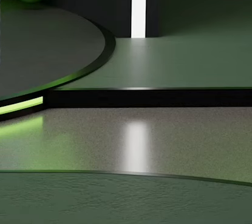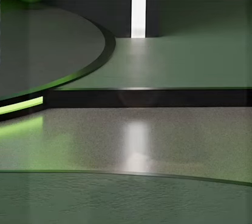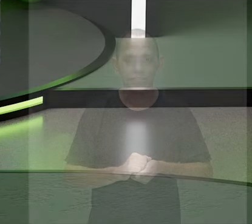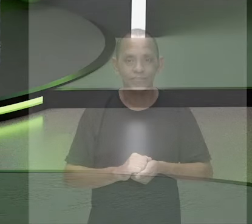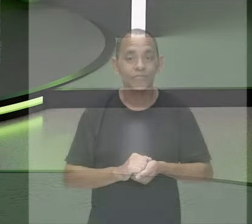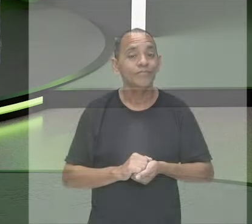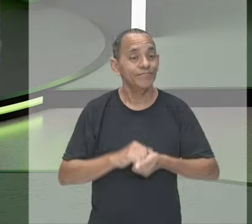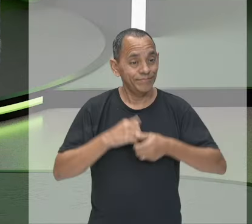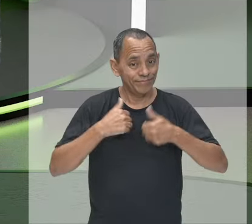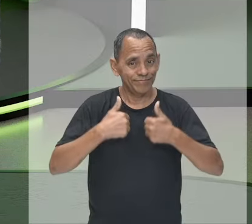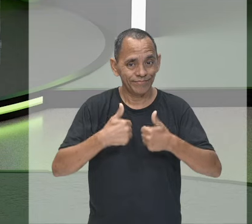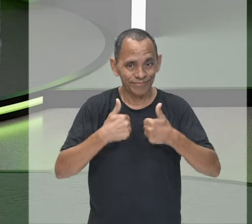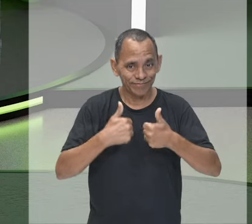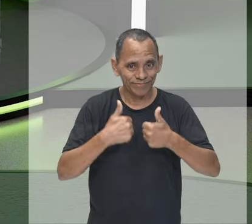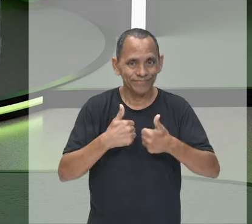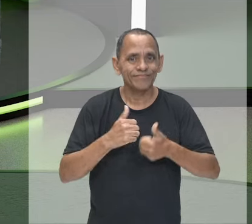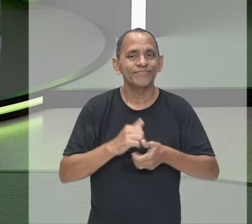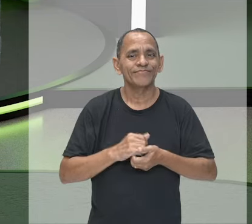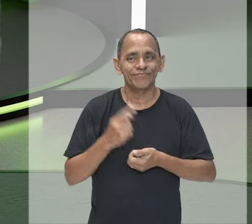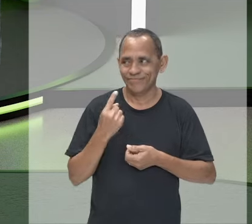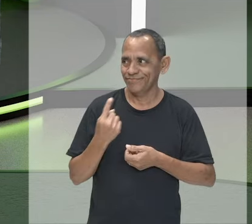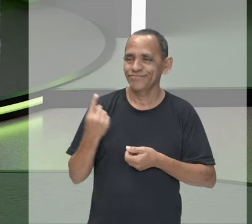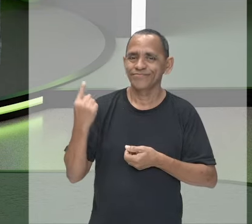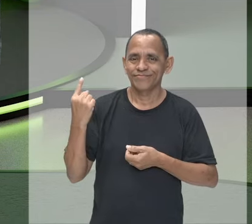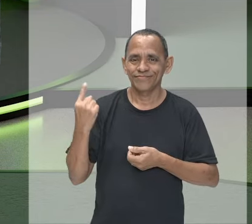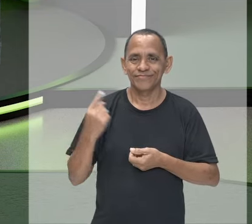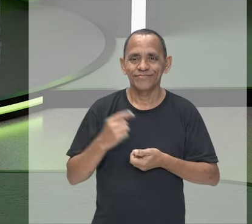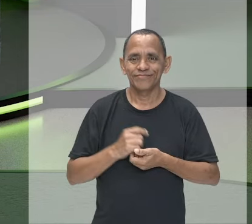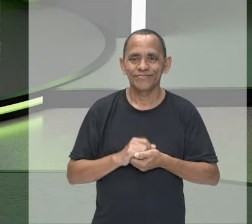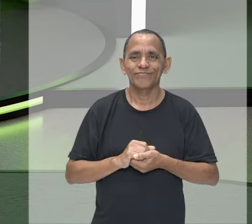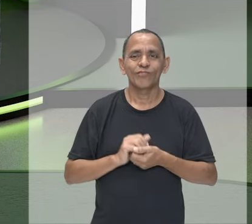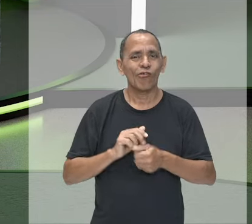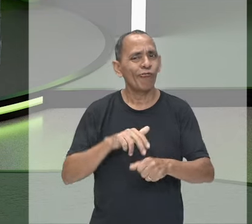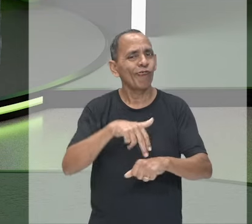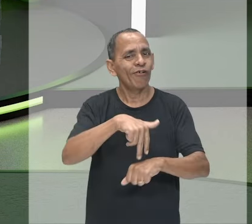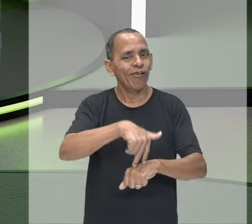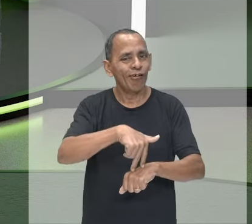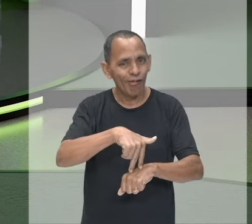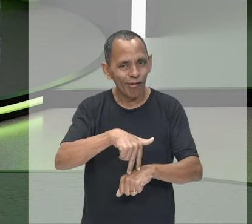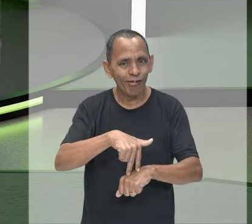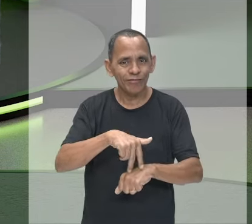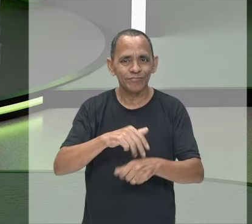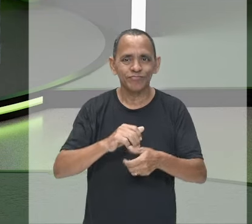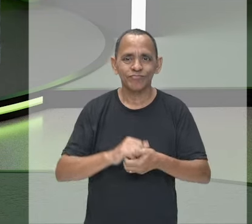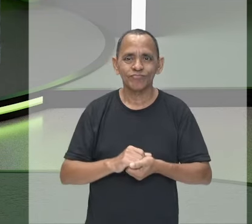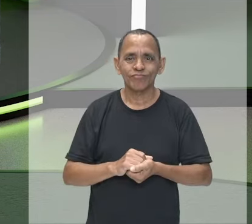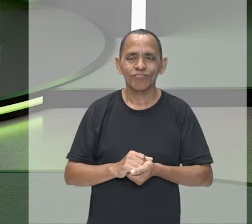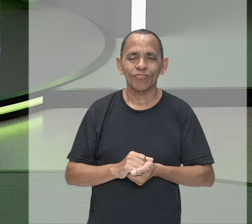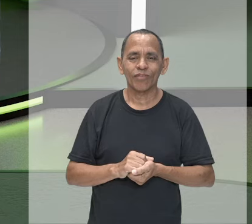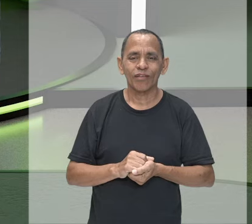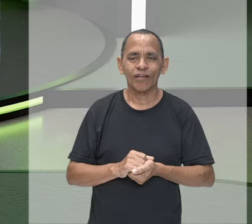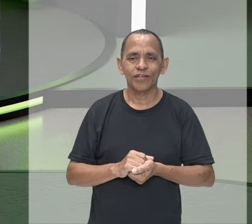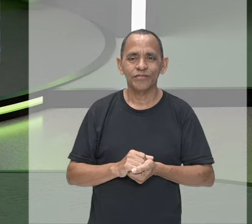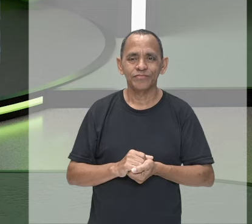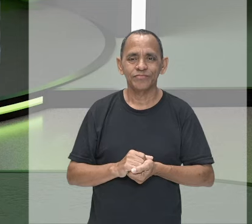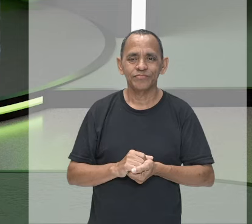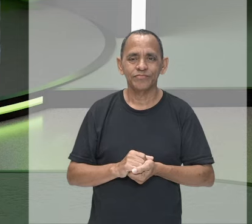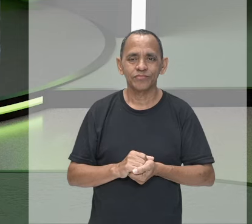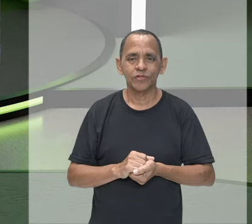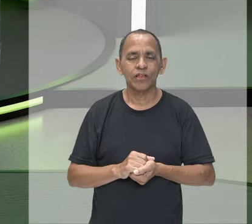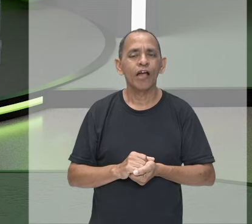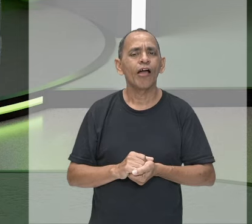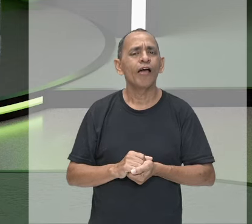Muito bem, pessoal! Olha só onde eu estou aqui no nosso fundo. Qual é o questionamento da aula de hoje?